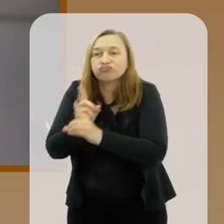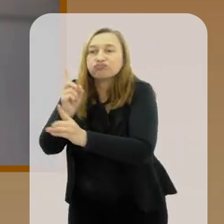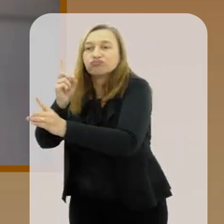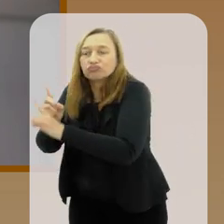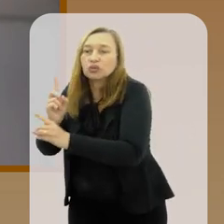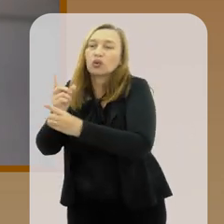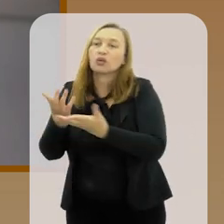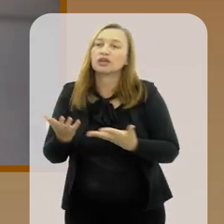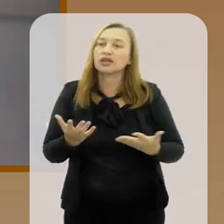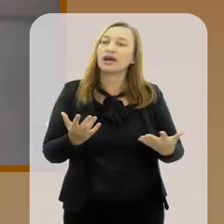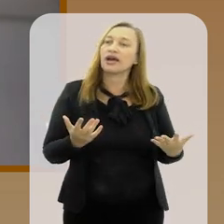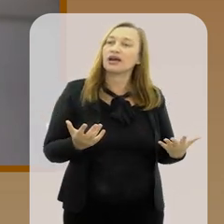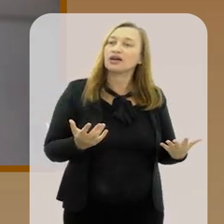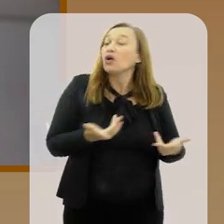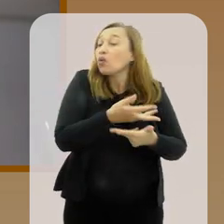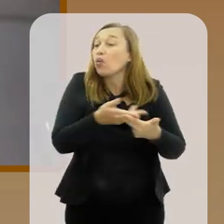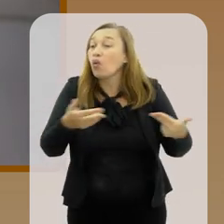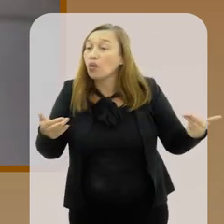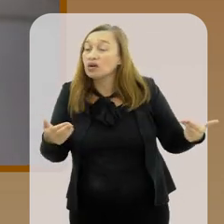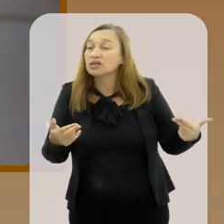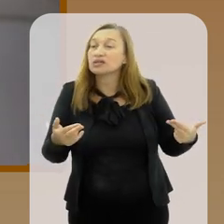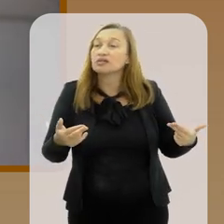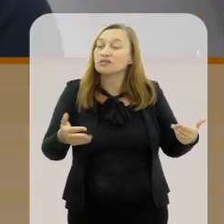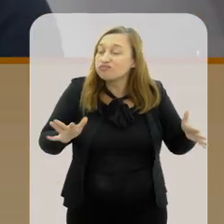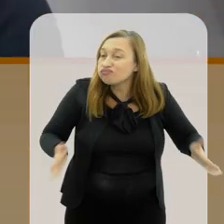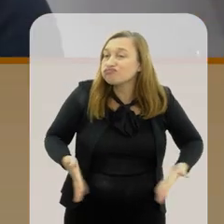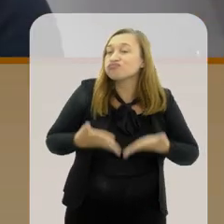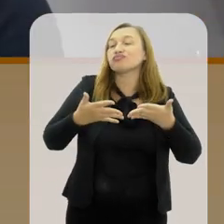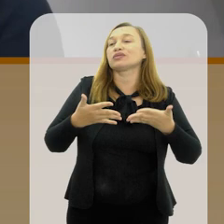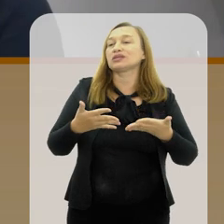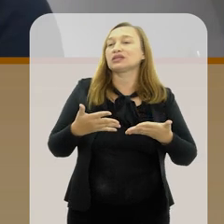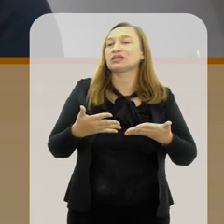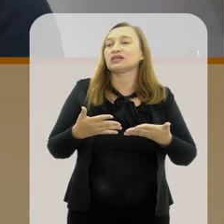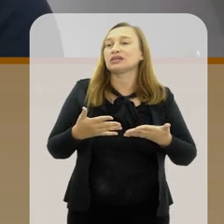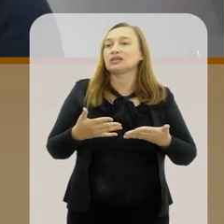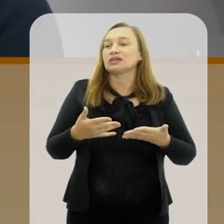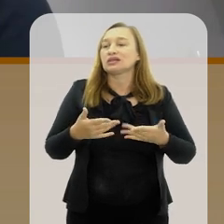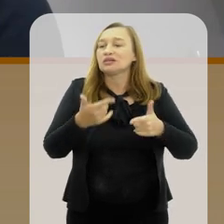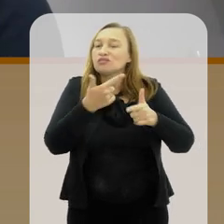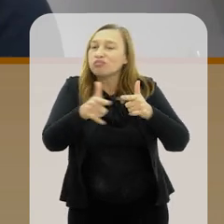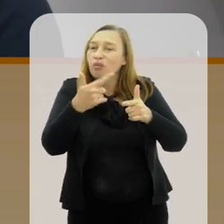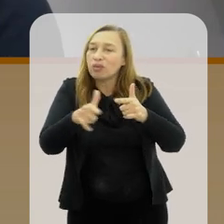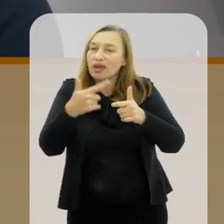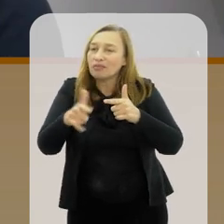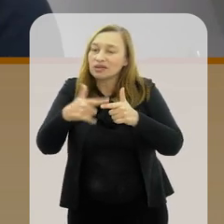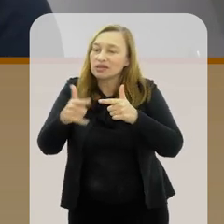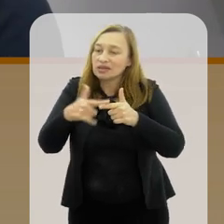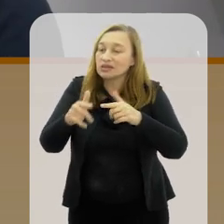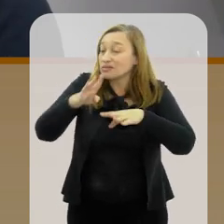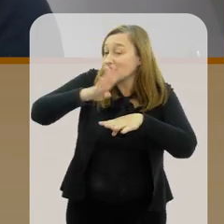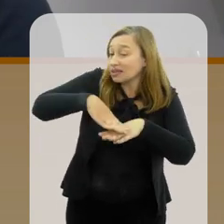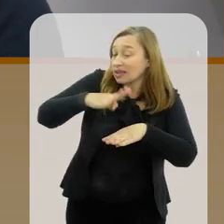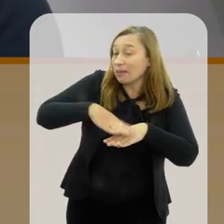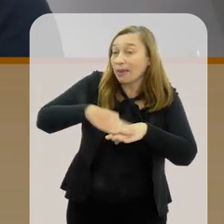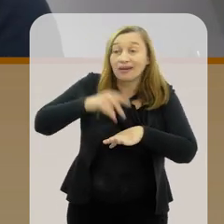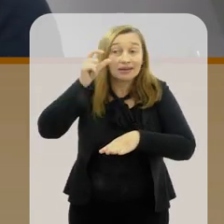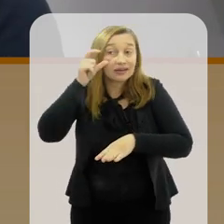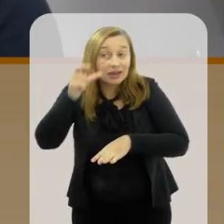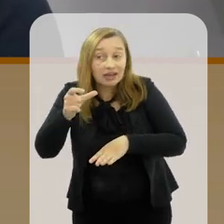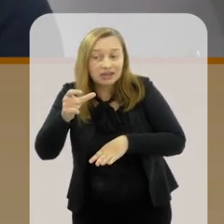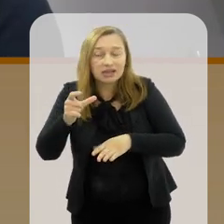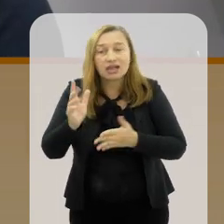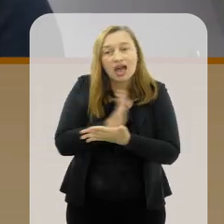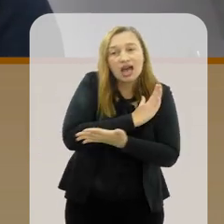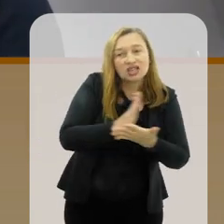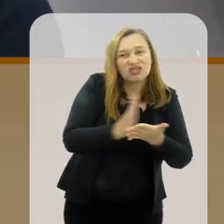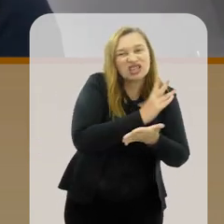gostando de cada descoberta que você faz você vai encontrar coisas você vai estar motivado e vai estar encontrando problemas interessantes você